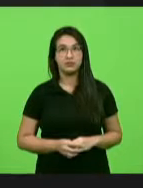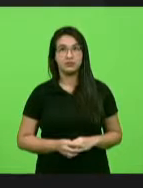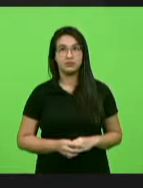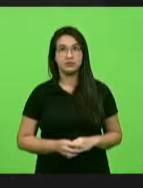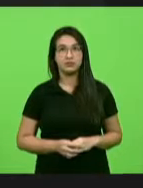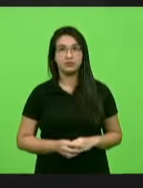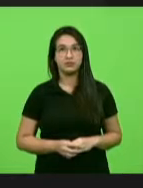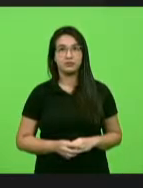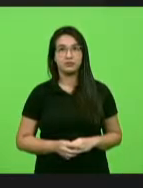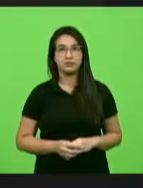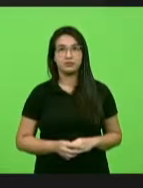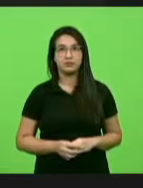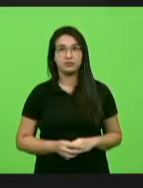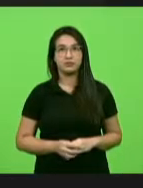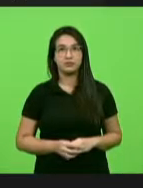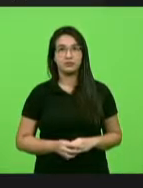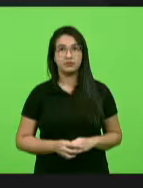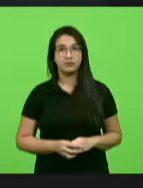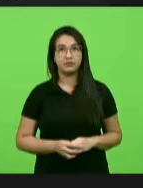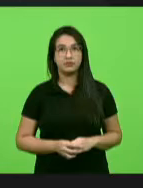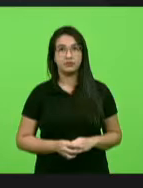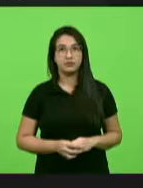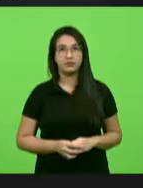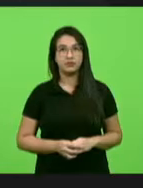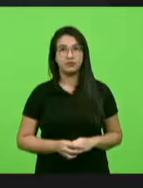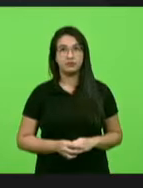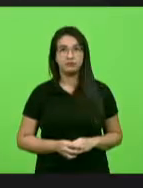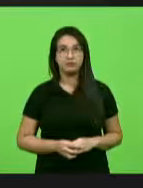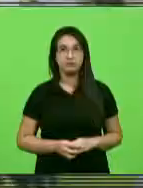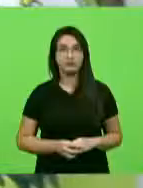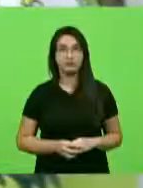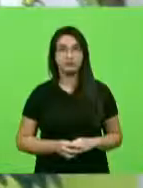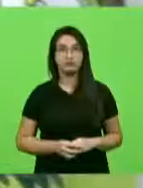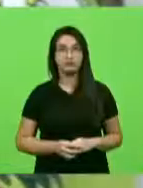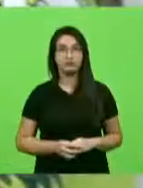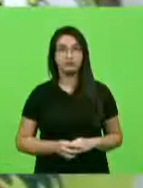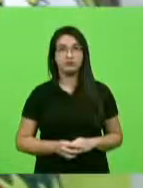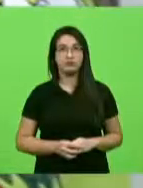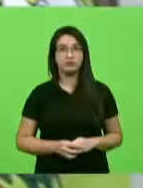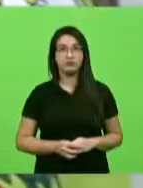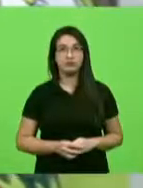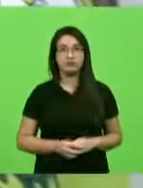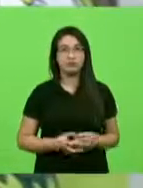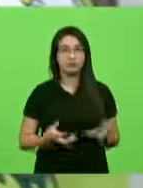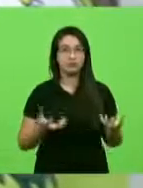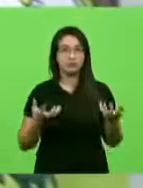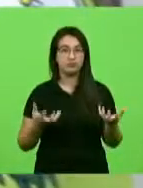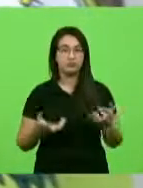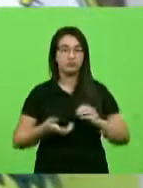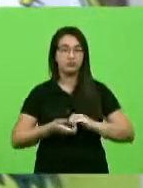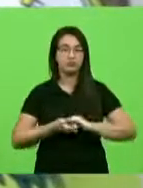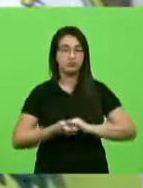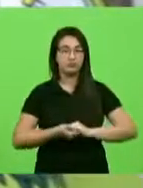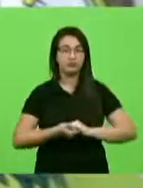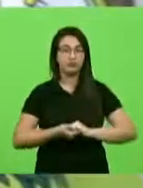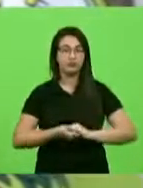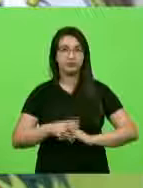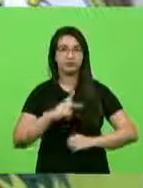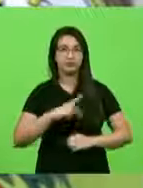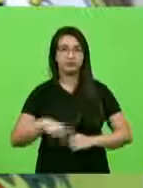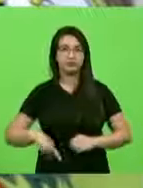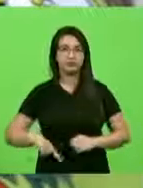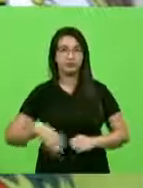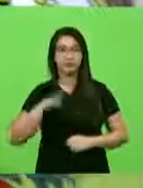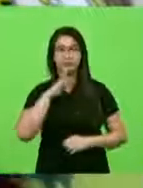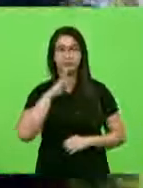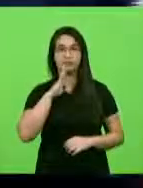Muito bem, quero aqui cumprimentar o Sr. Presidente, Berlanda,